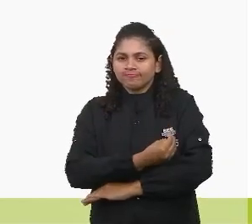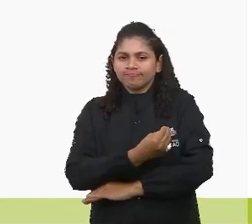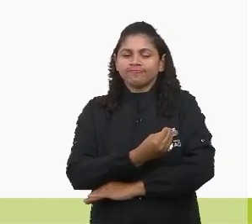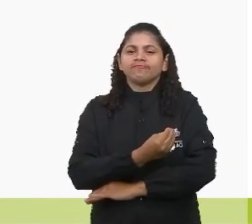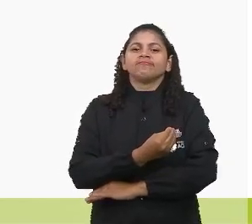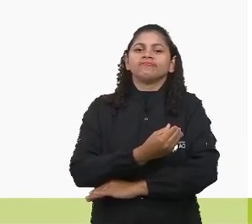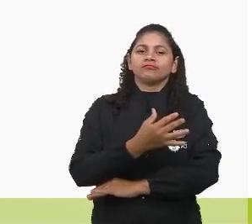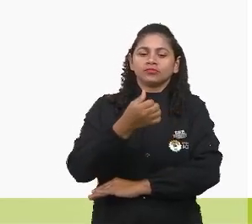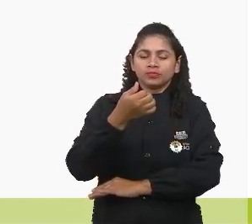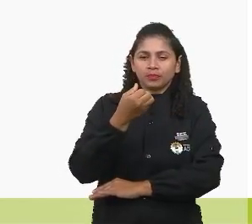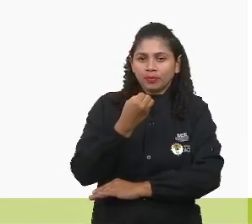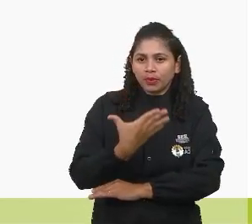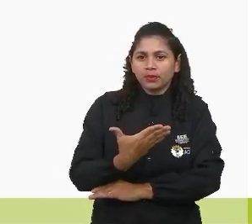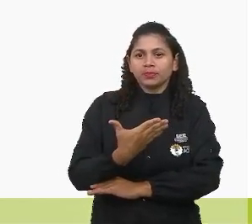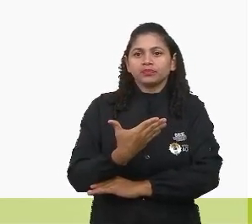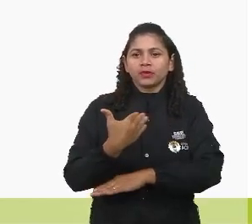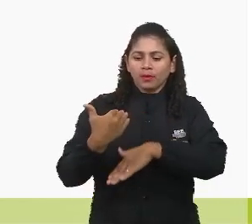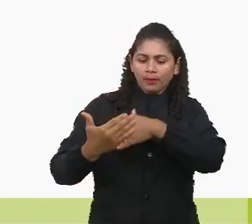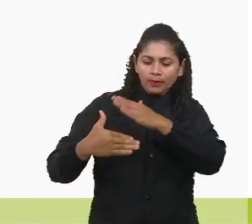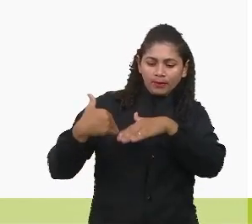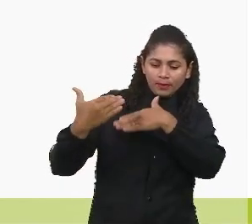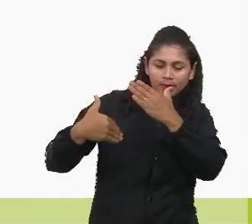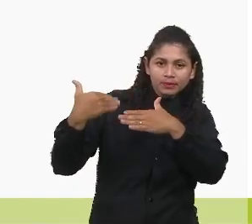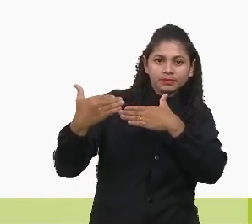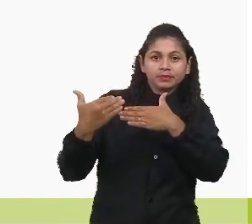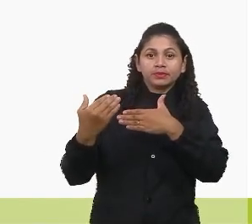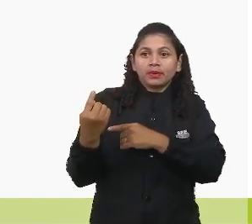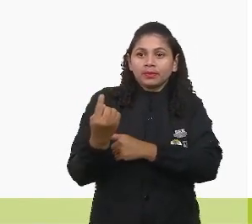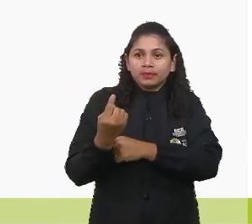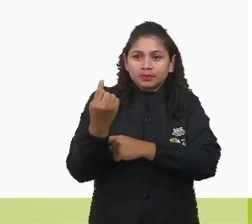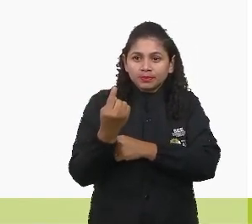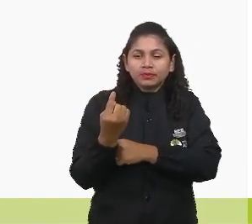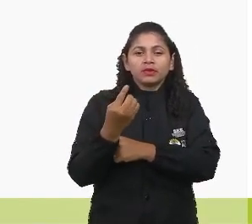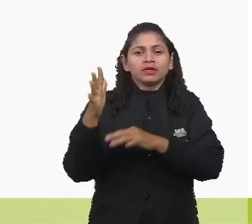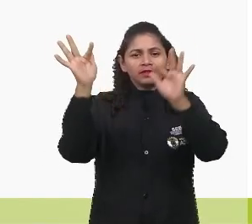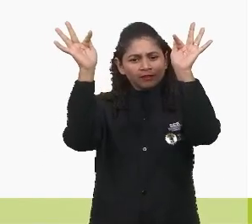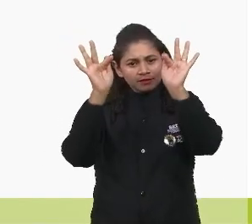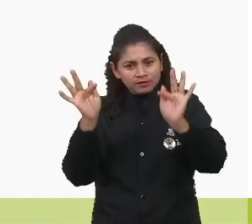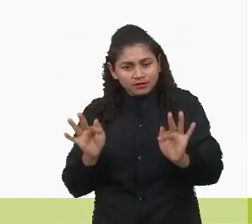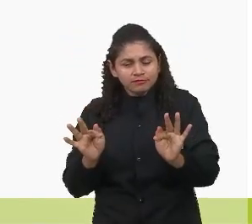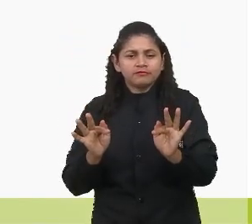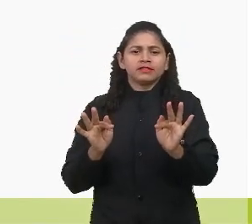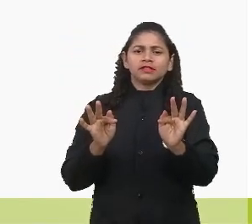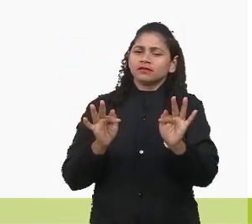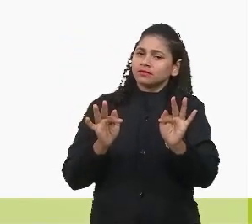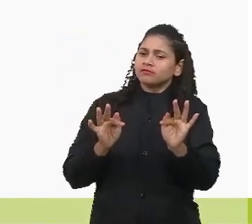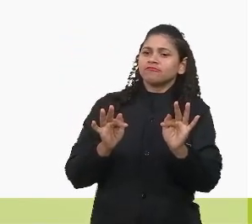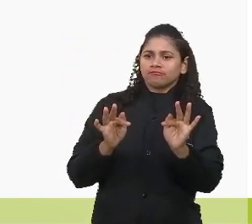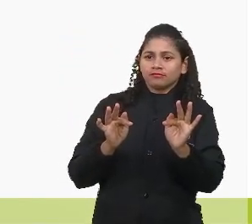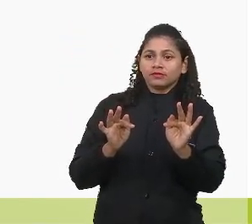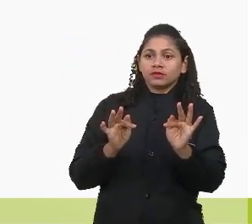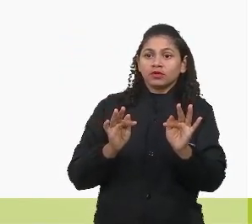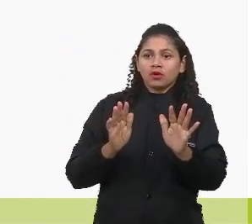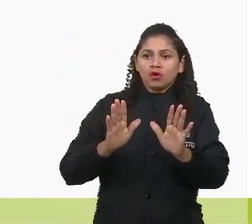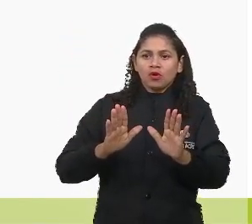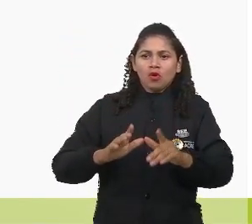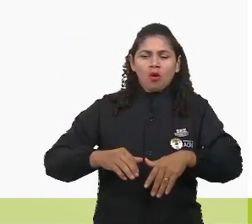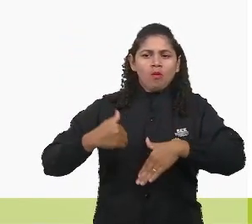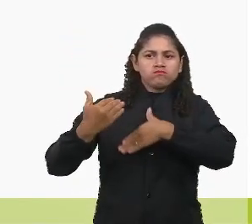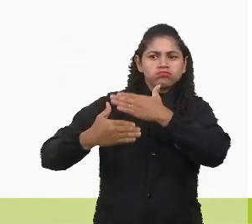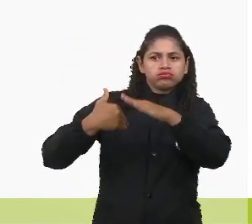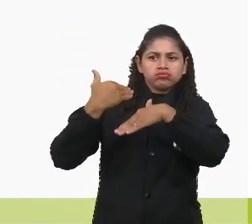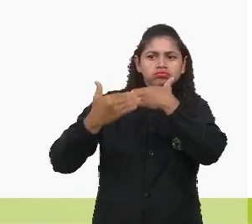faz com que você se desenvolva pessoalmente. Esse desenvolvimento faz com que você fique feliz. Essa sua felicidade lhe deixa muito mais produtivo.